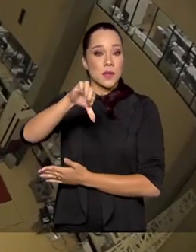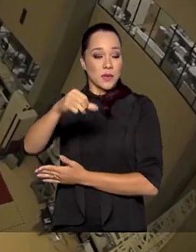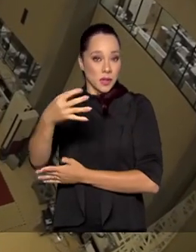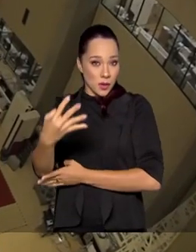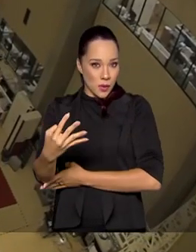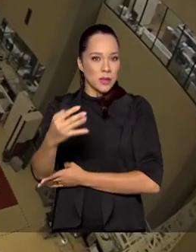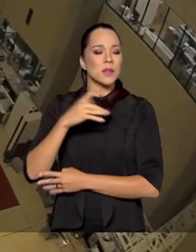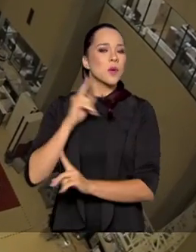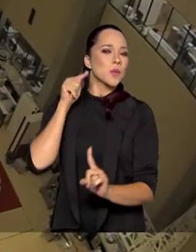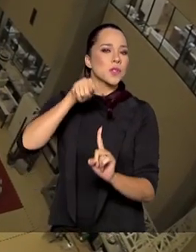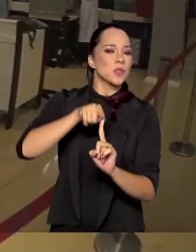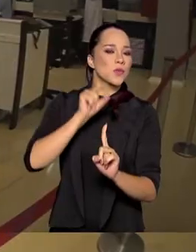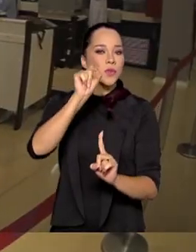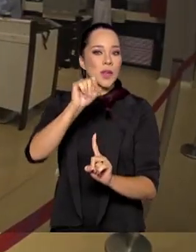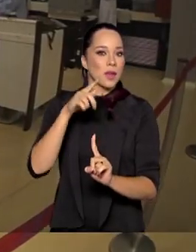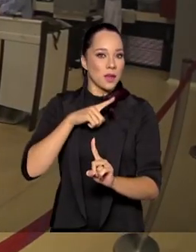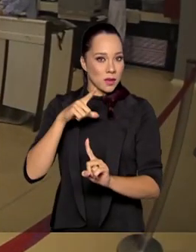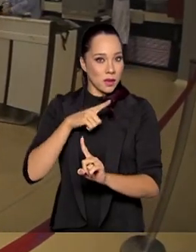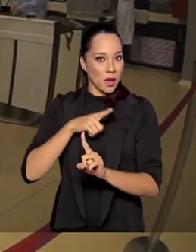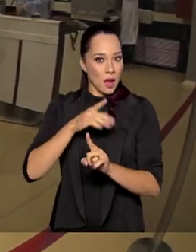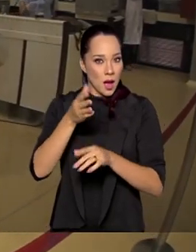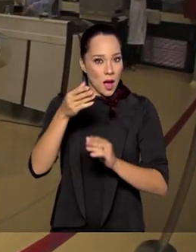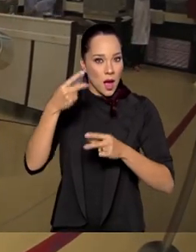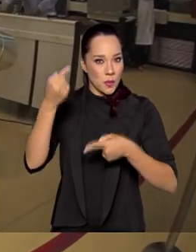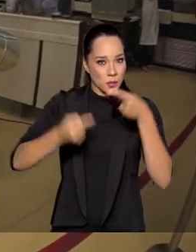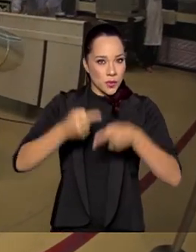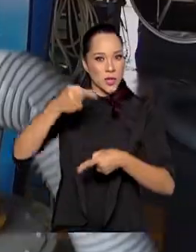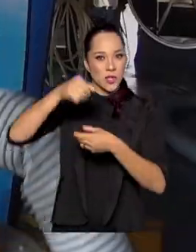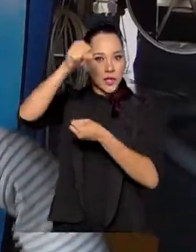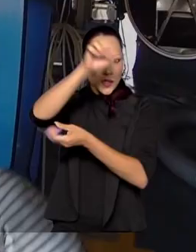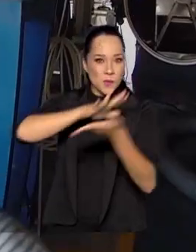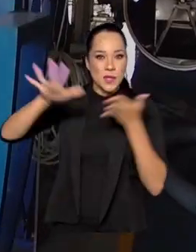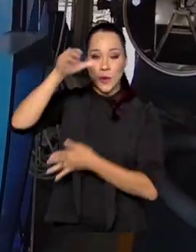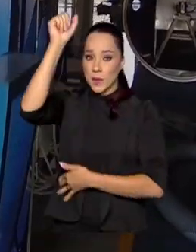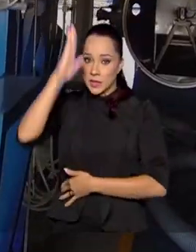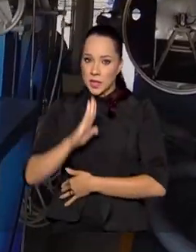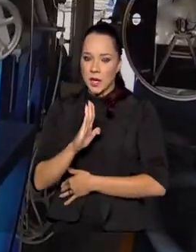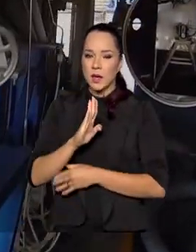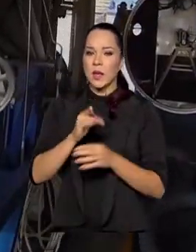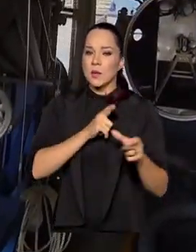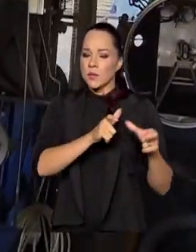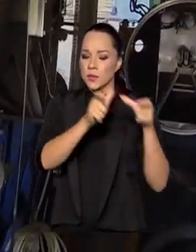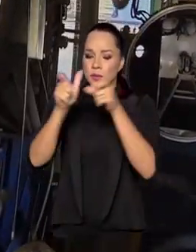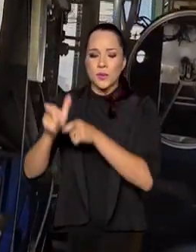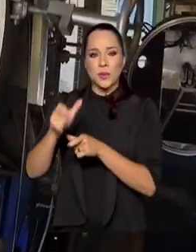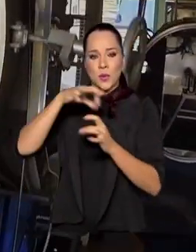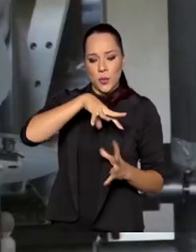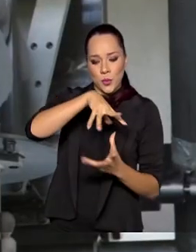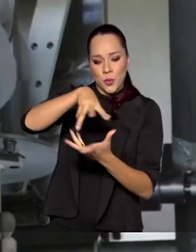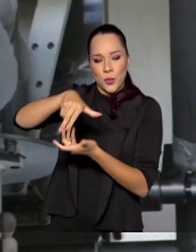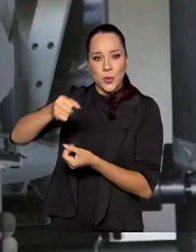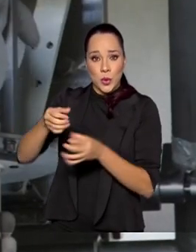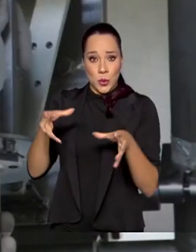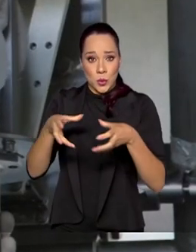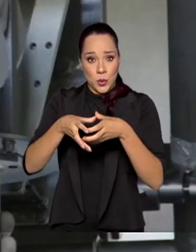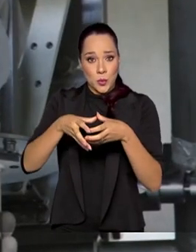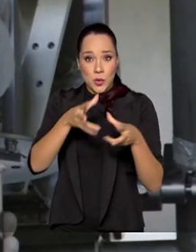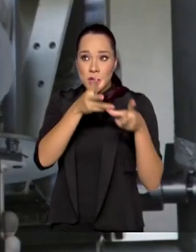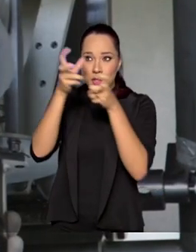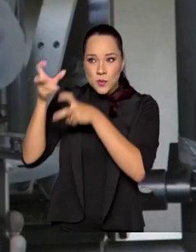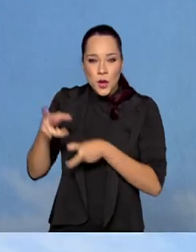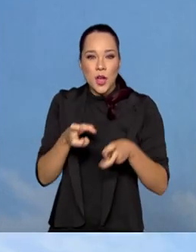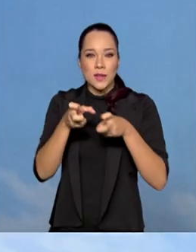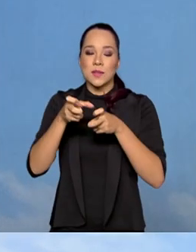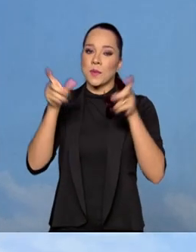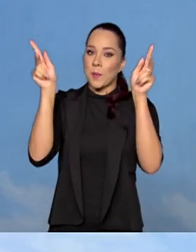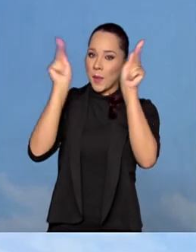e tem a meta de colocar em prática a política espacial brasileira posicionando o país no grupo de nações que exploram de forma